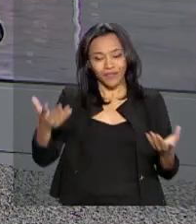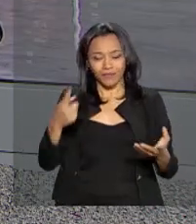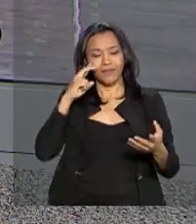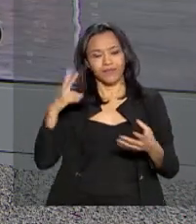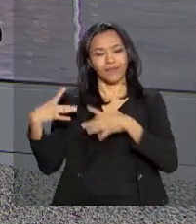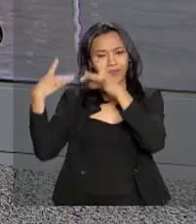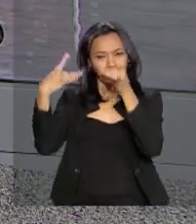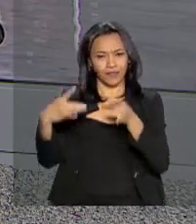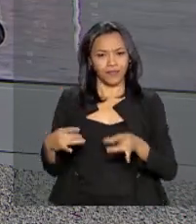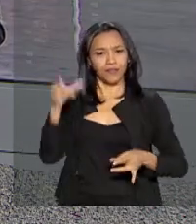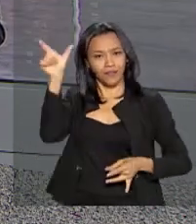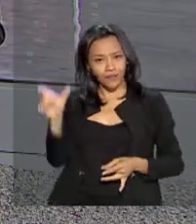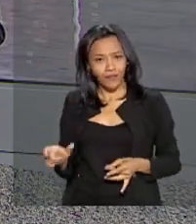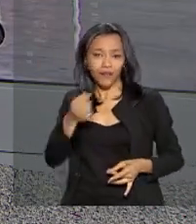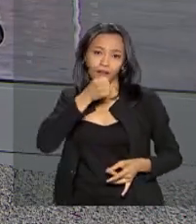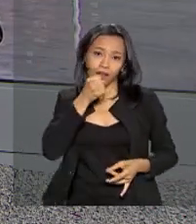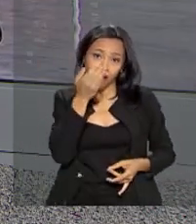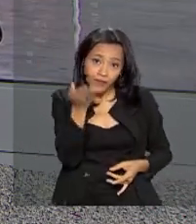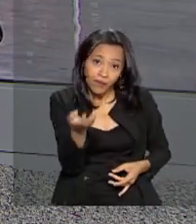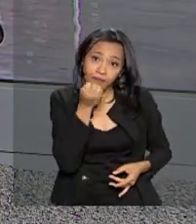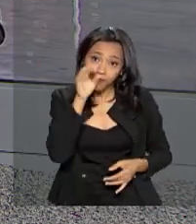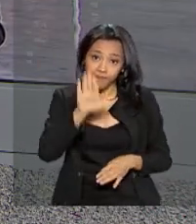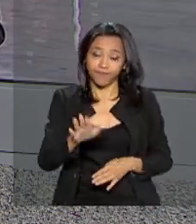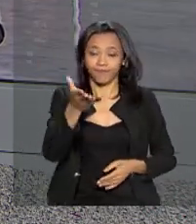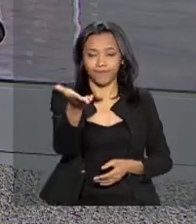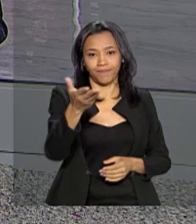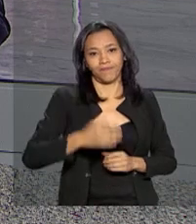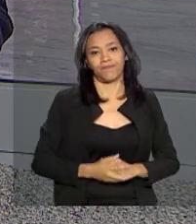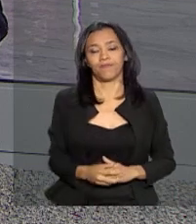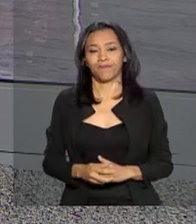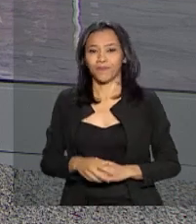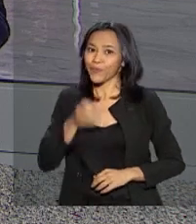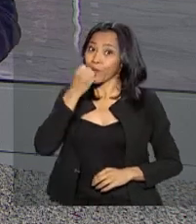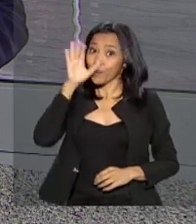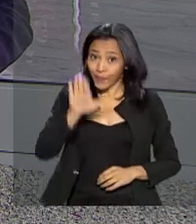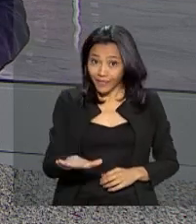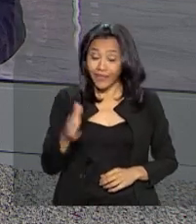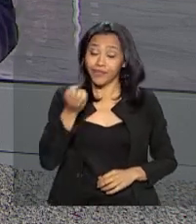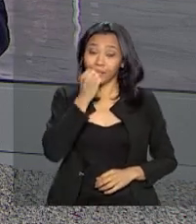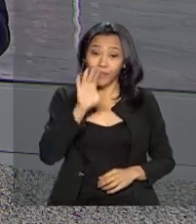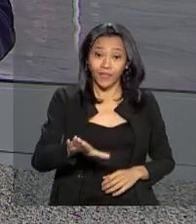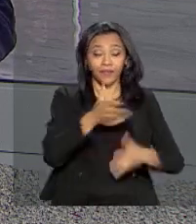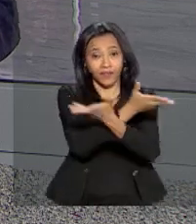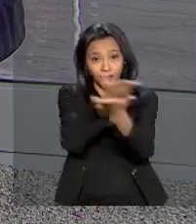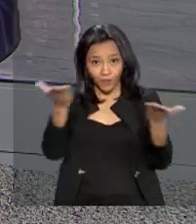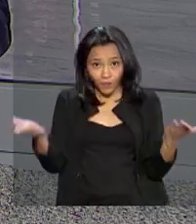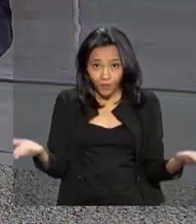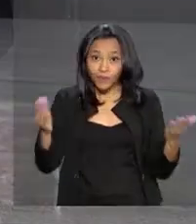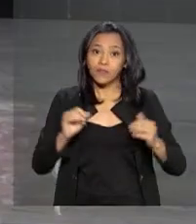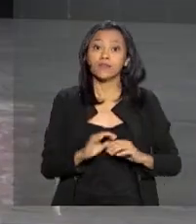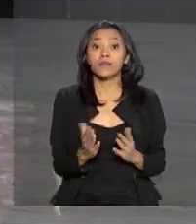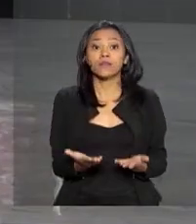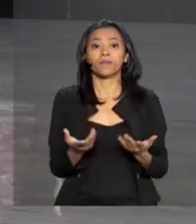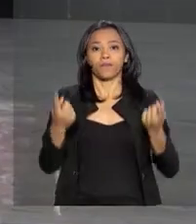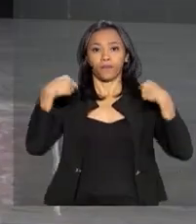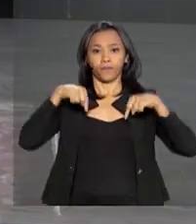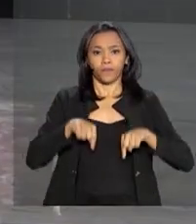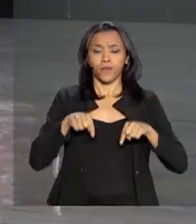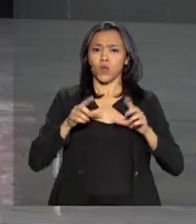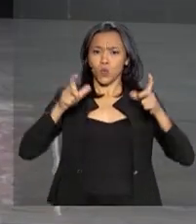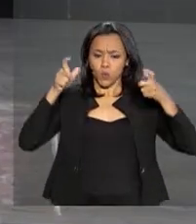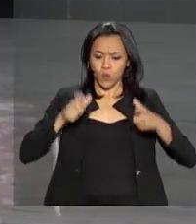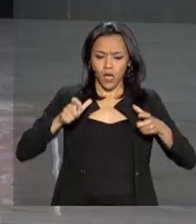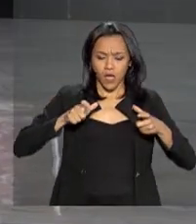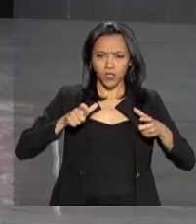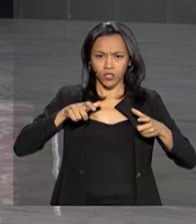que tem as informações para a gente. Oi, Ney, boa tarde para você. Boa tarde, Roberto. Boa tarde a todos. Olha, Roberto, o Centro Integrado de